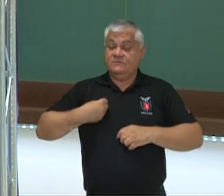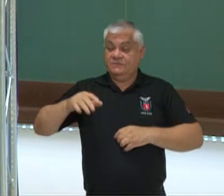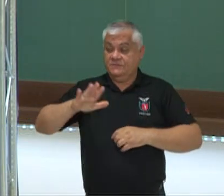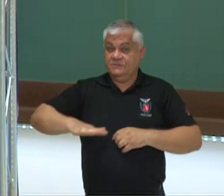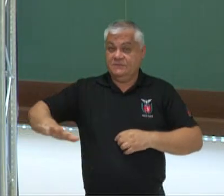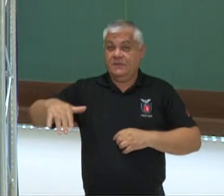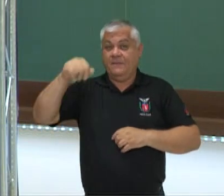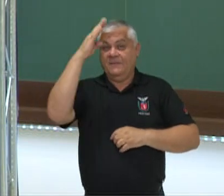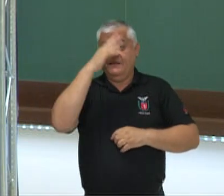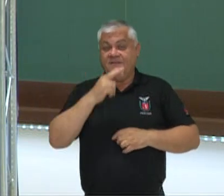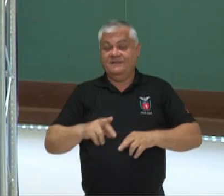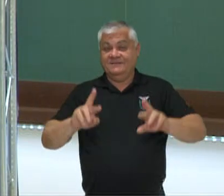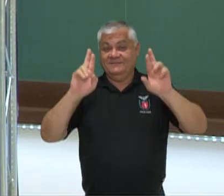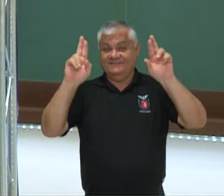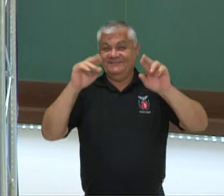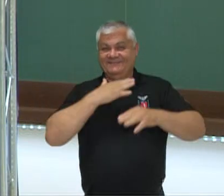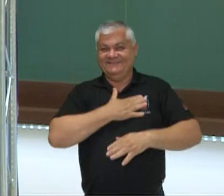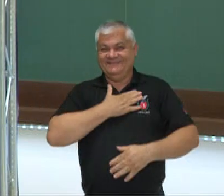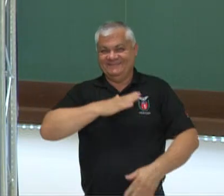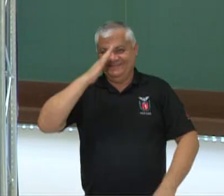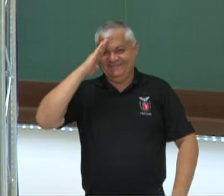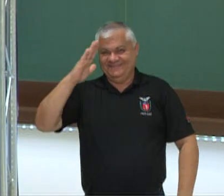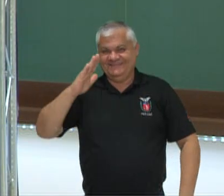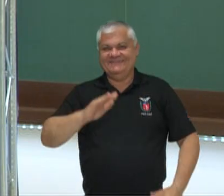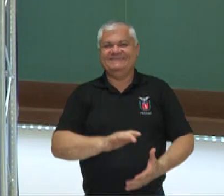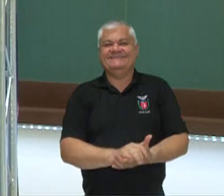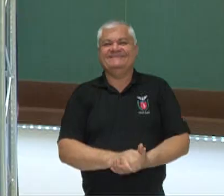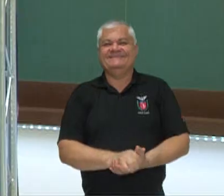brasileiros. Espero que tenham gostado e até breve!